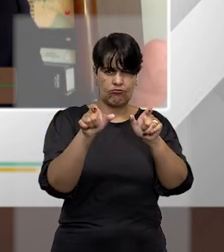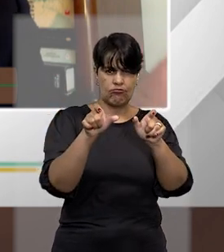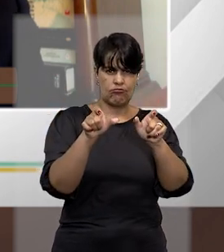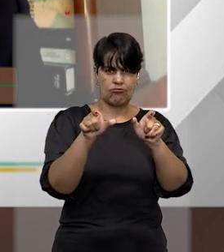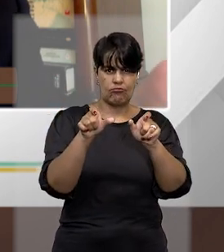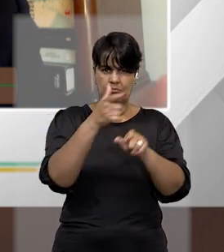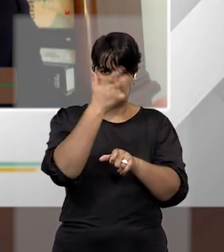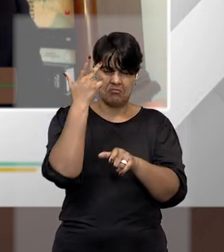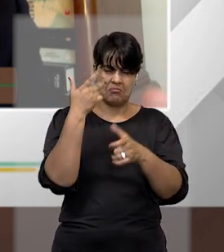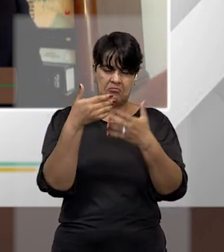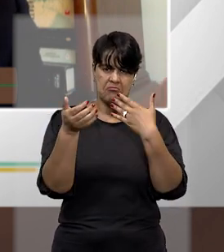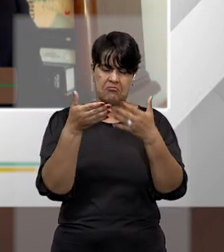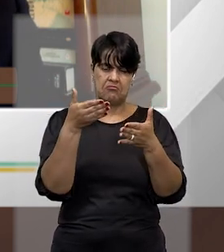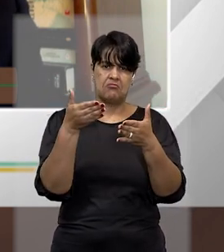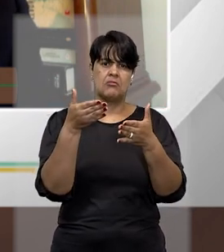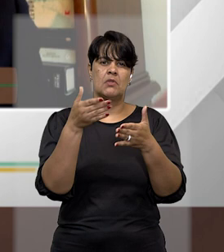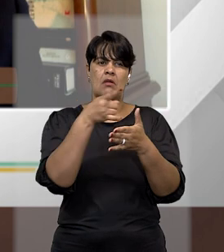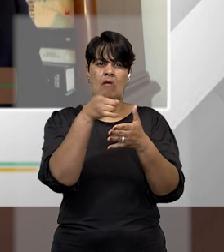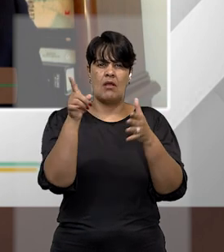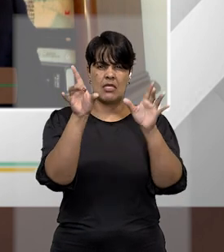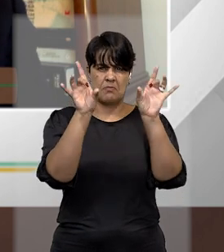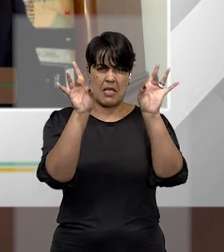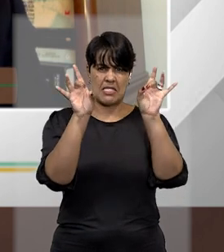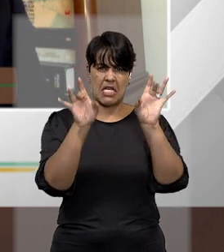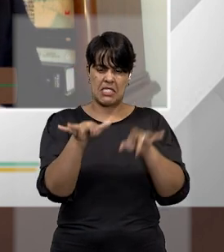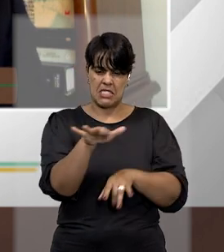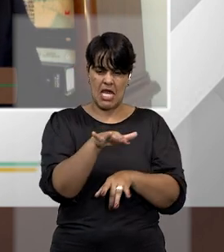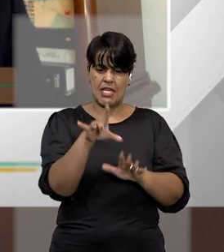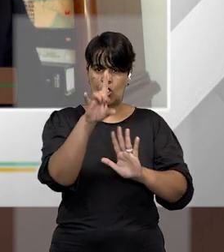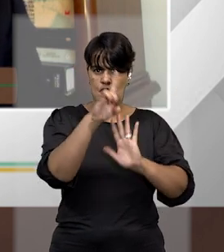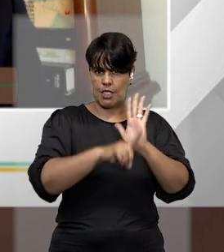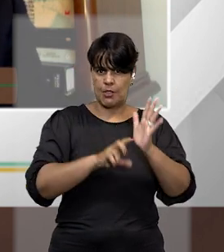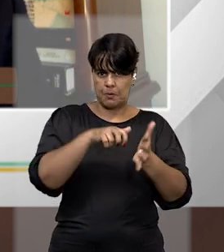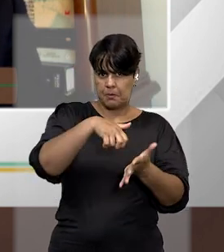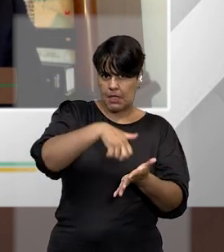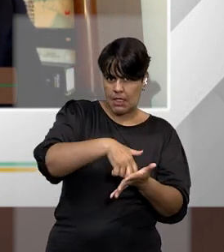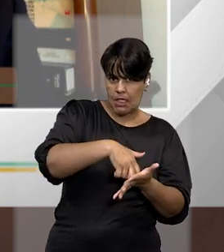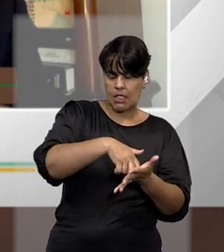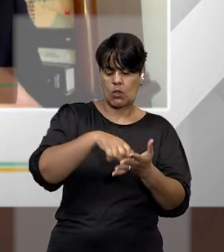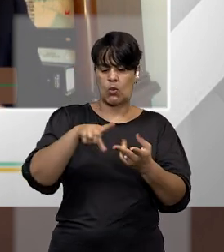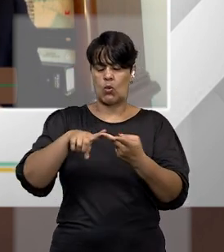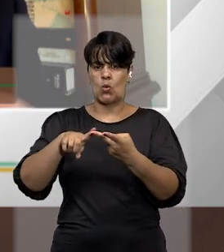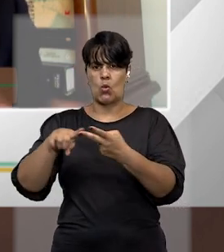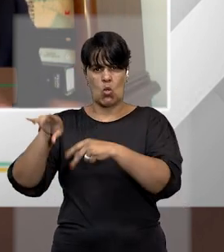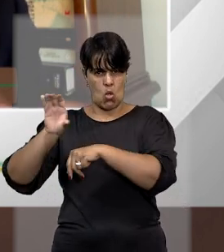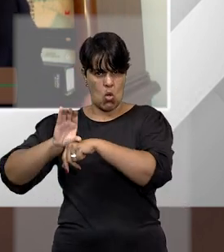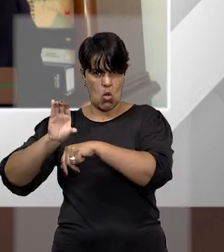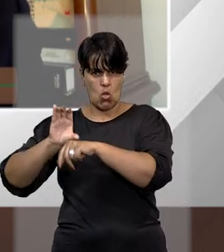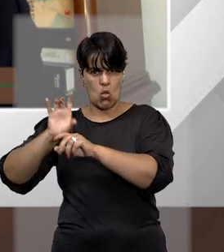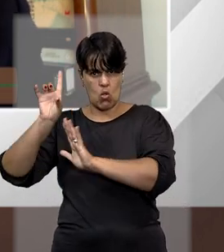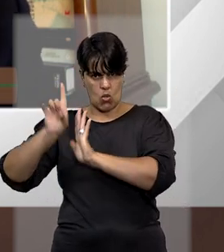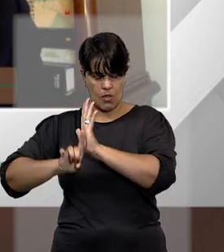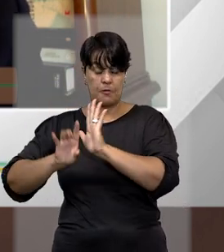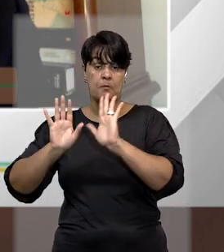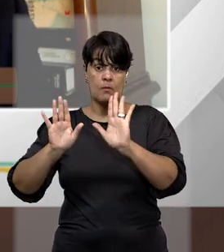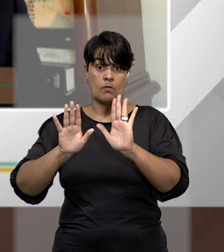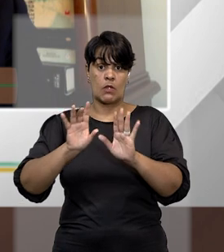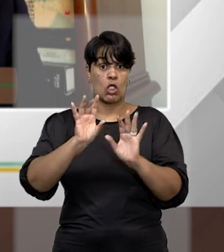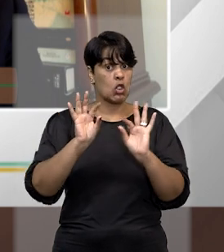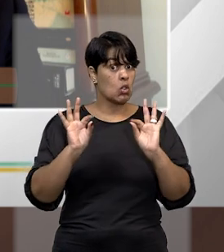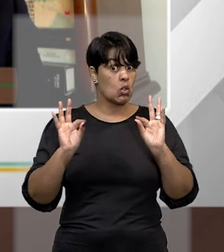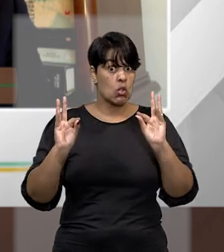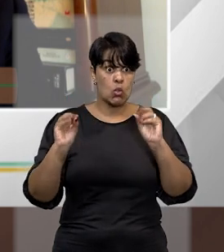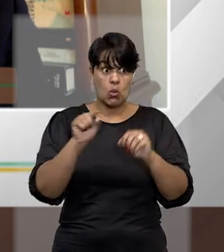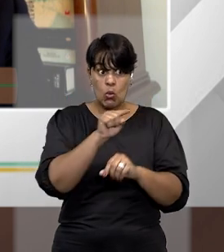especialistas em direito penal, inconstitucional, etc., eles diriam, eu tenho certeza que todos esses crimes são crimes políticos. E por